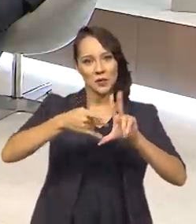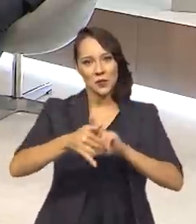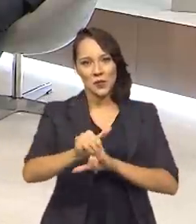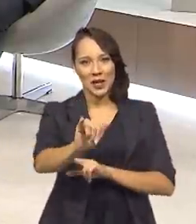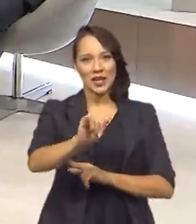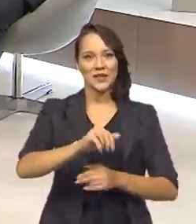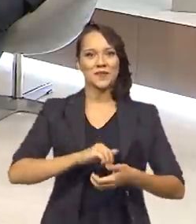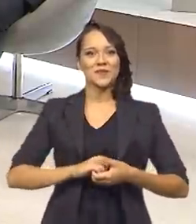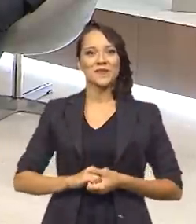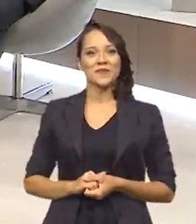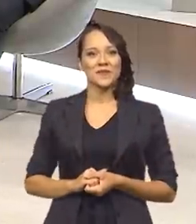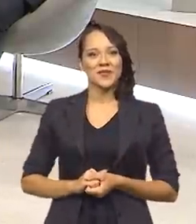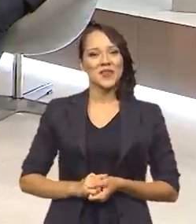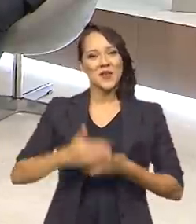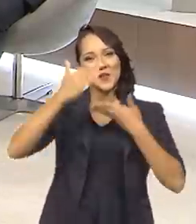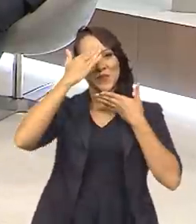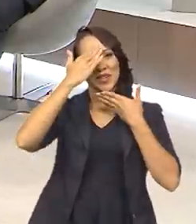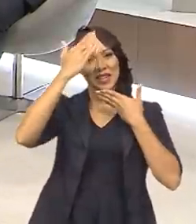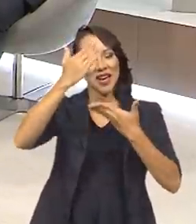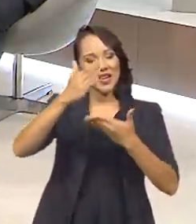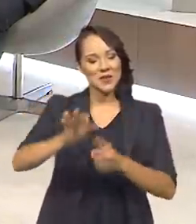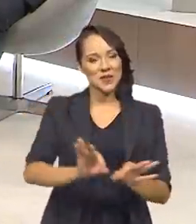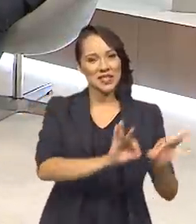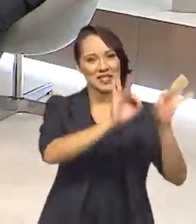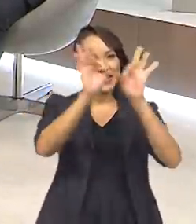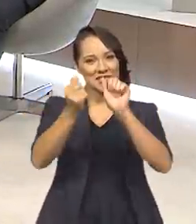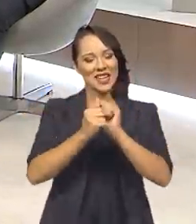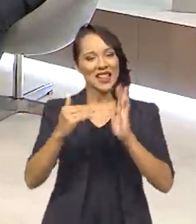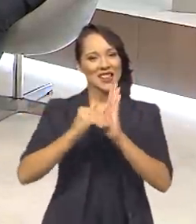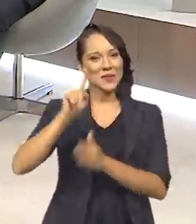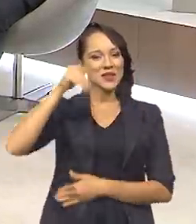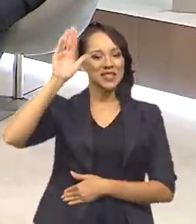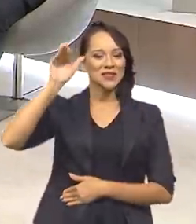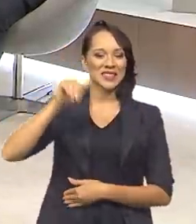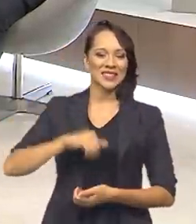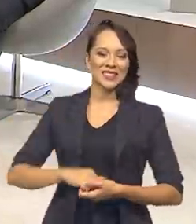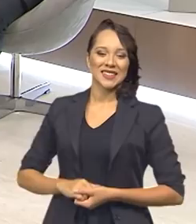Brasil Play. Obrigado pela sua audiência e até a próxima.